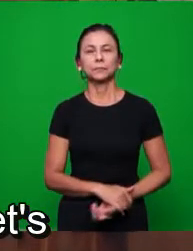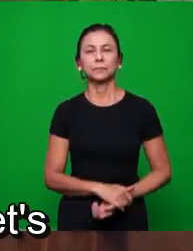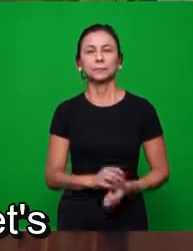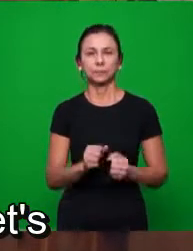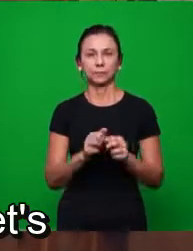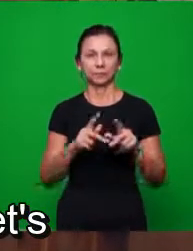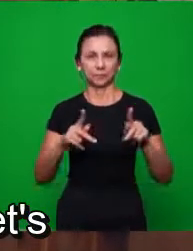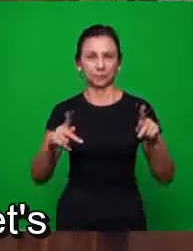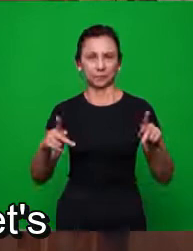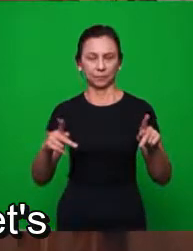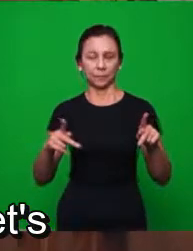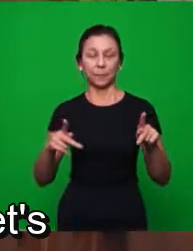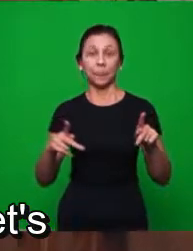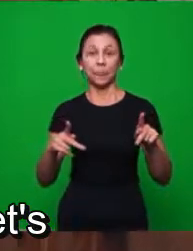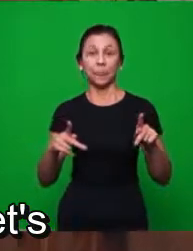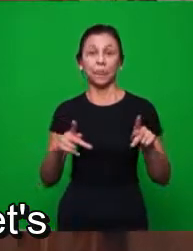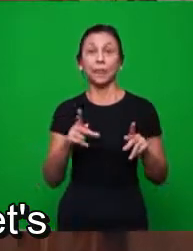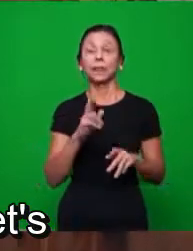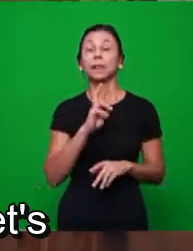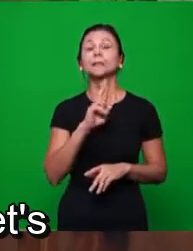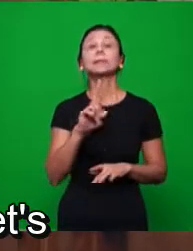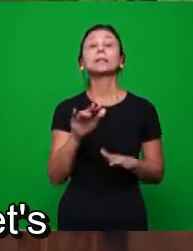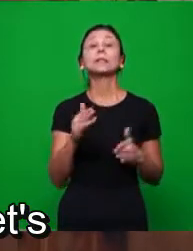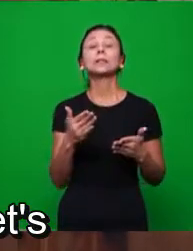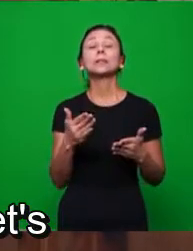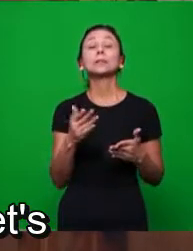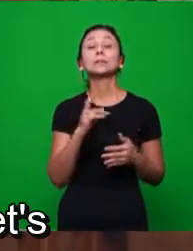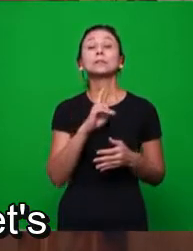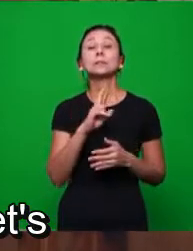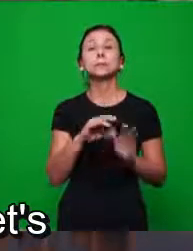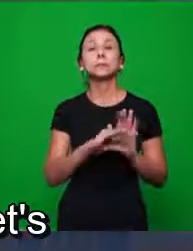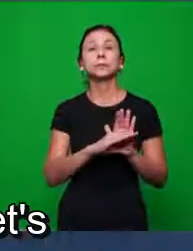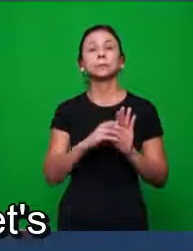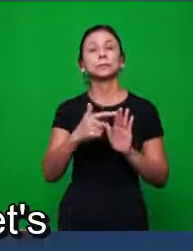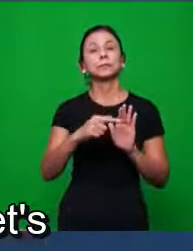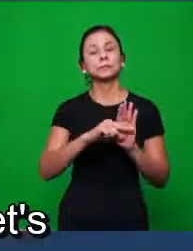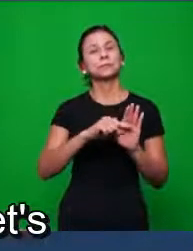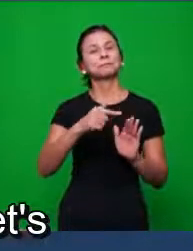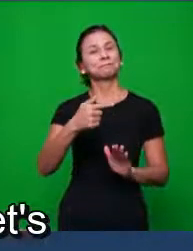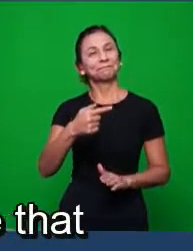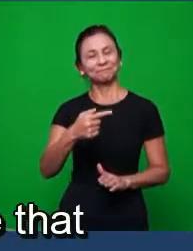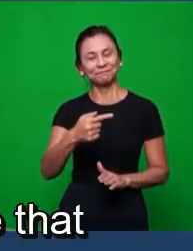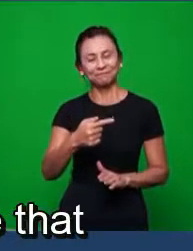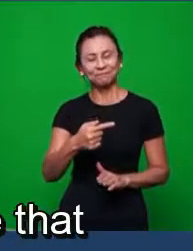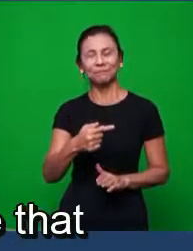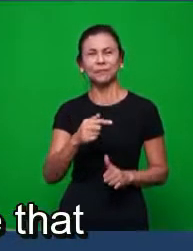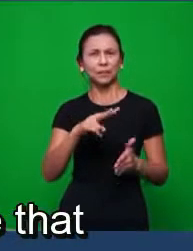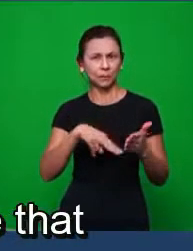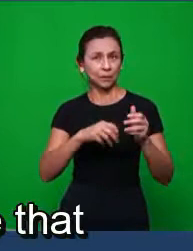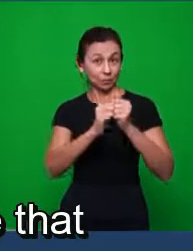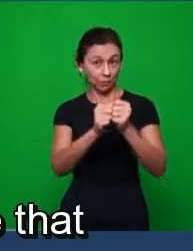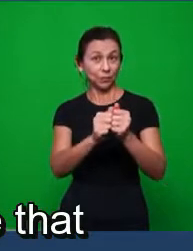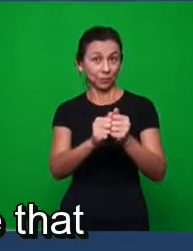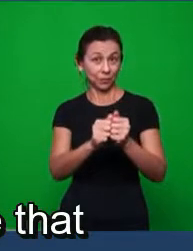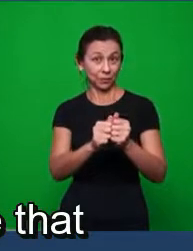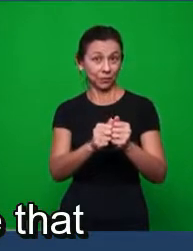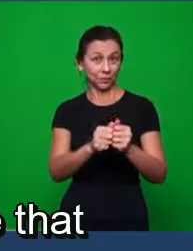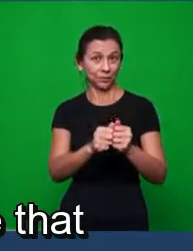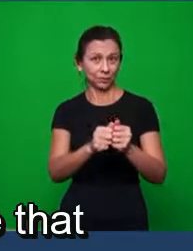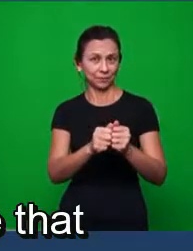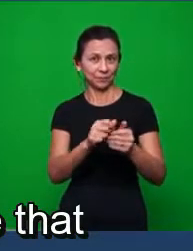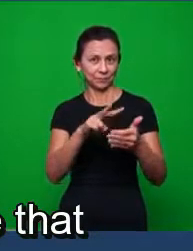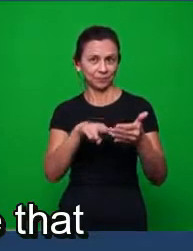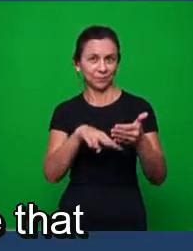Apocalipse, a resposta. Apocalipse 2,7. Vamos ler comigo Apocalipse 2